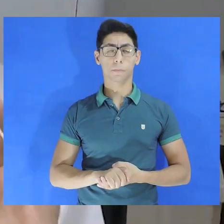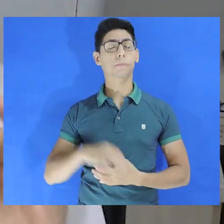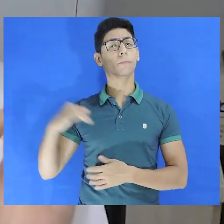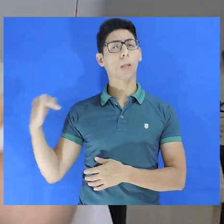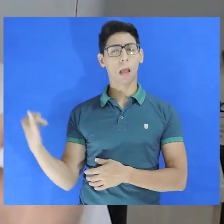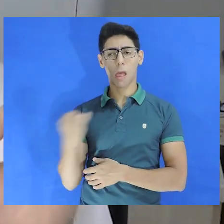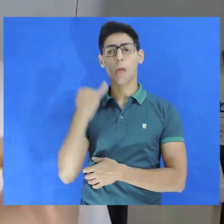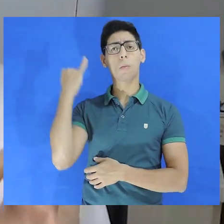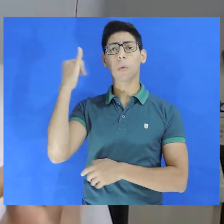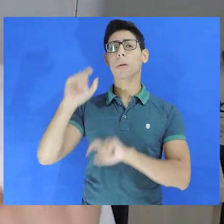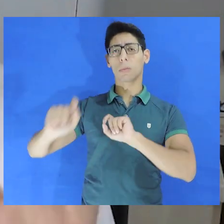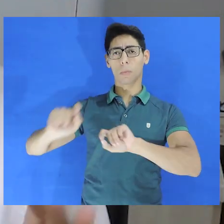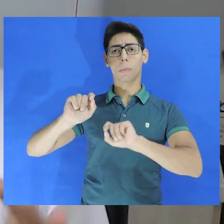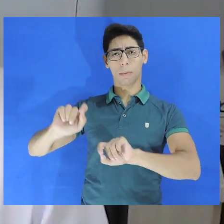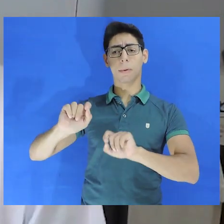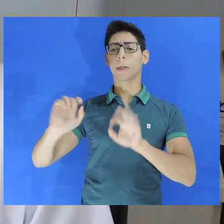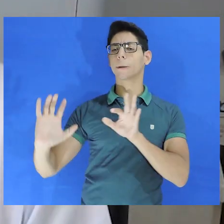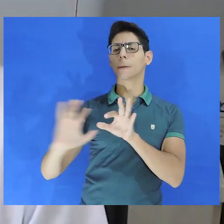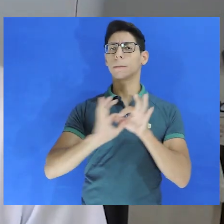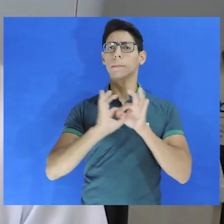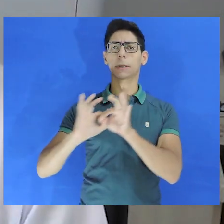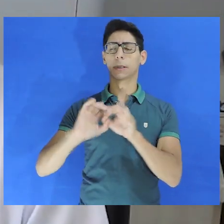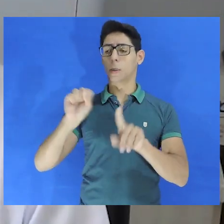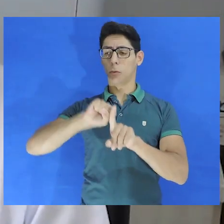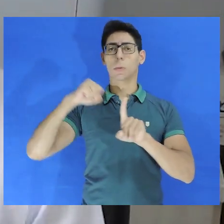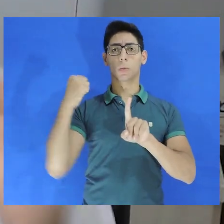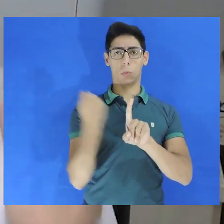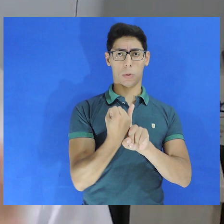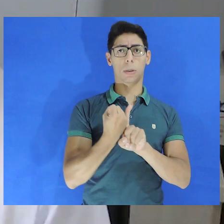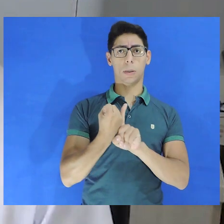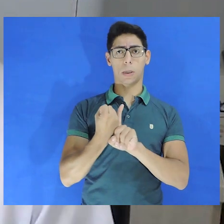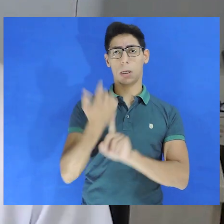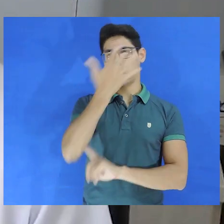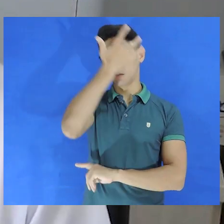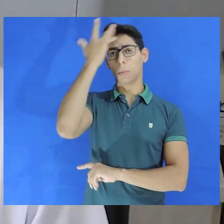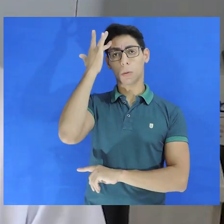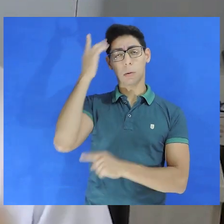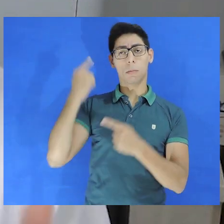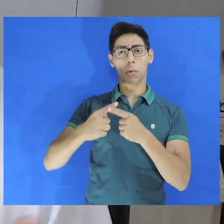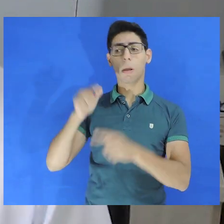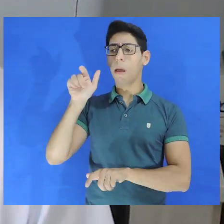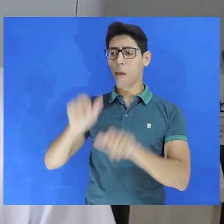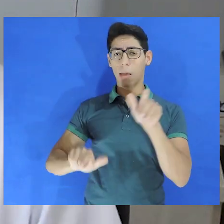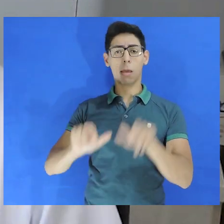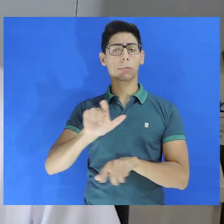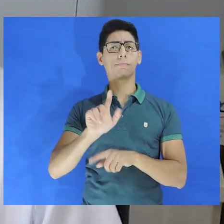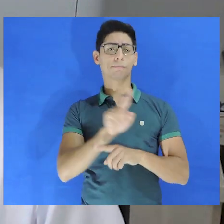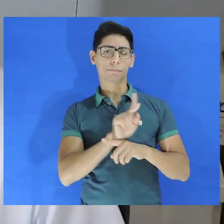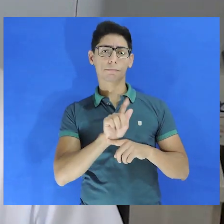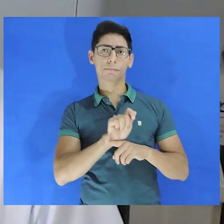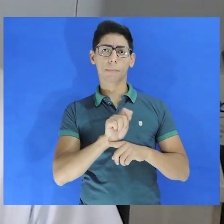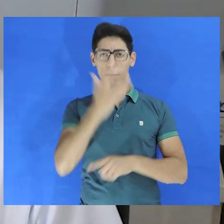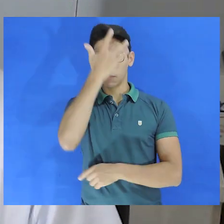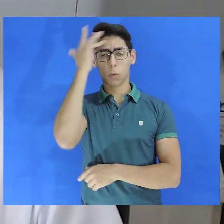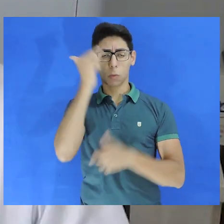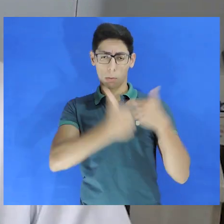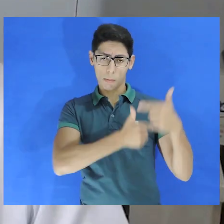Nesse ponto, é fundamental a parceria com a sociedade civil. Por quê? Os defensores e defensoras, muitos deles,